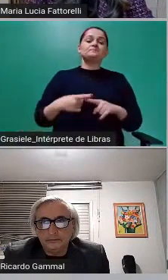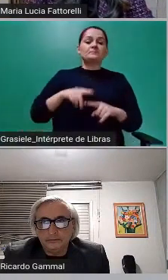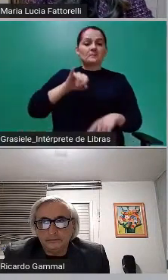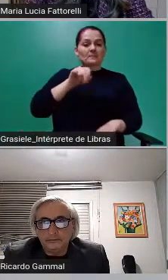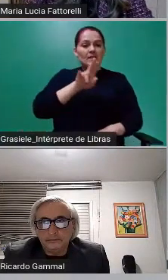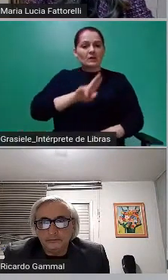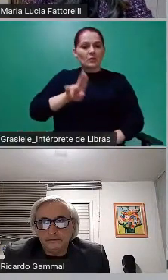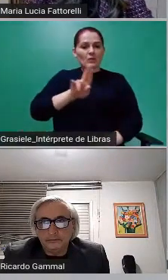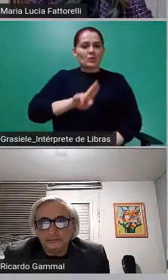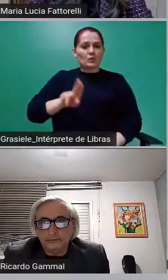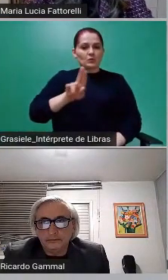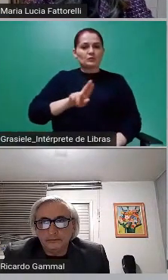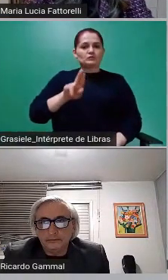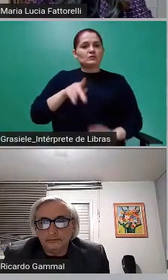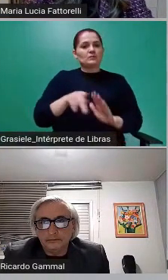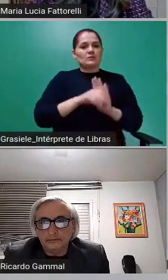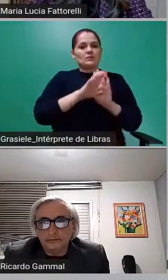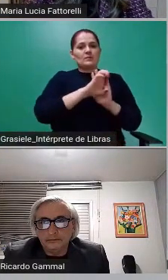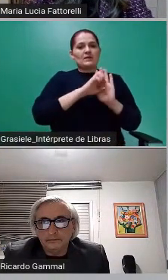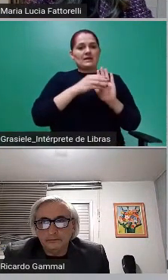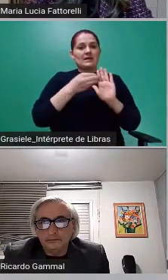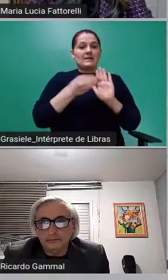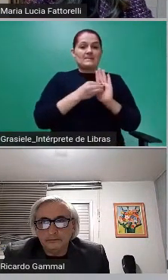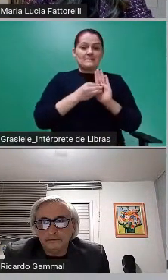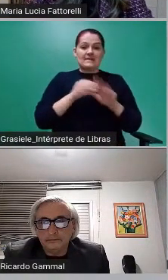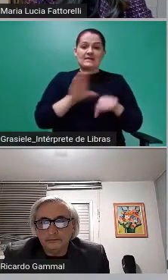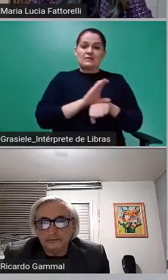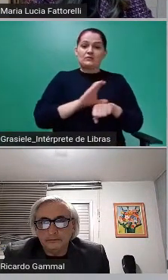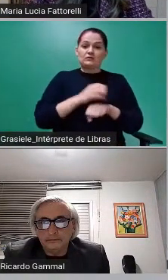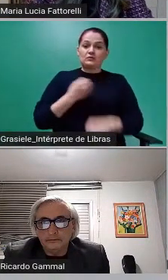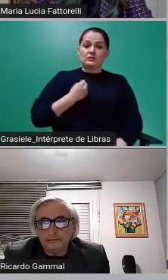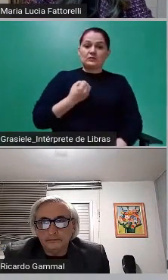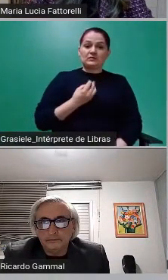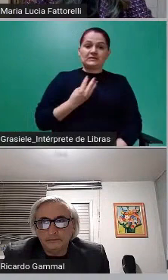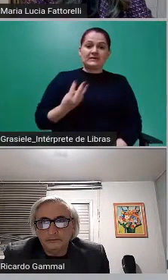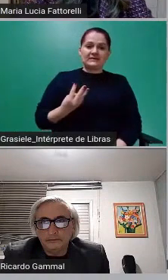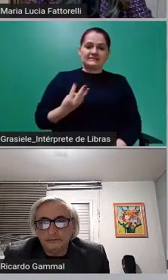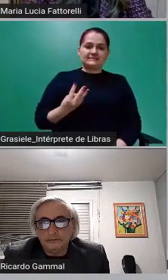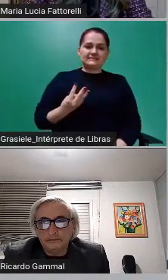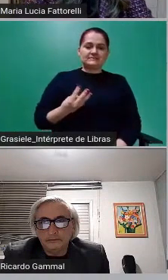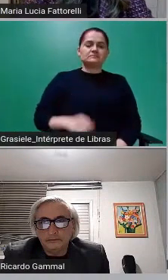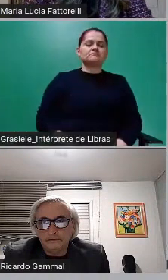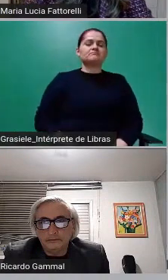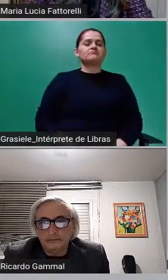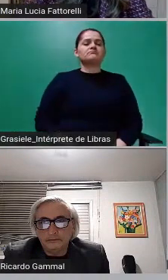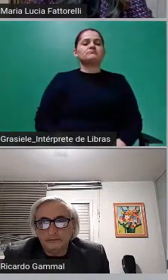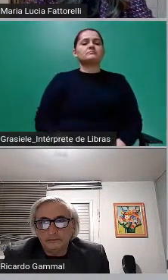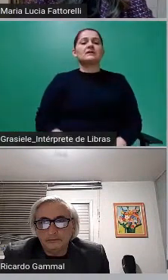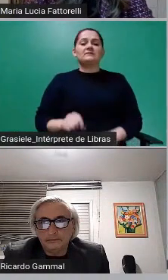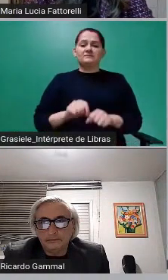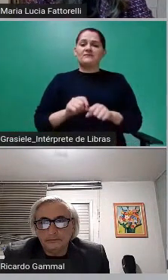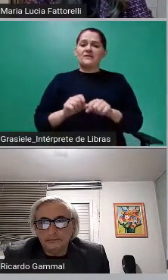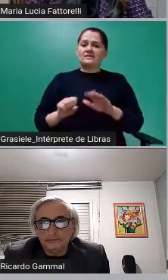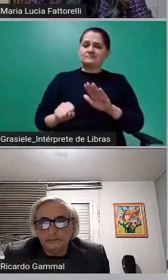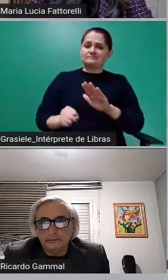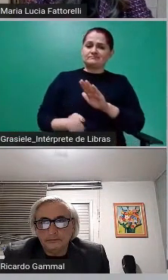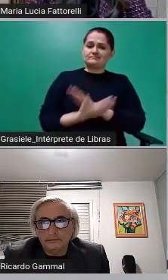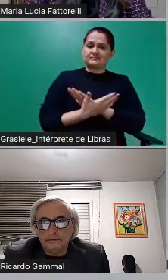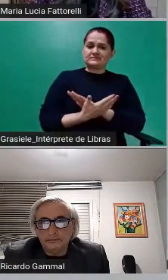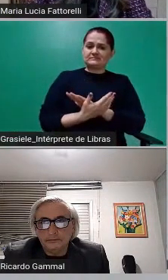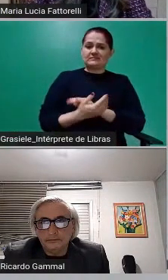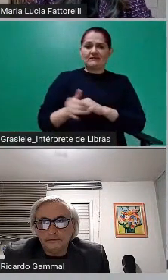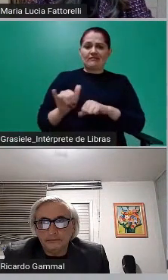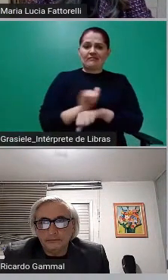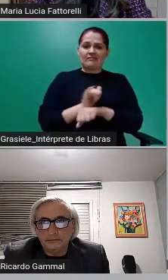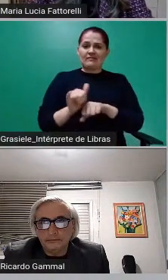era da emenda constitucional número 3. Então, fizeram uma trambicagem que nós vamos ver direitinho como